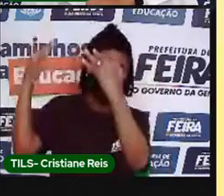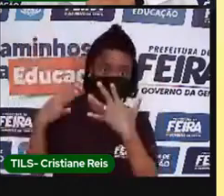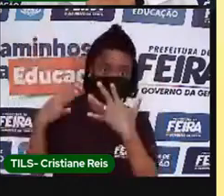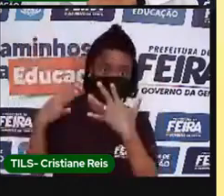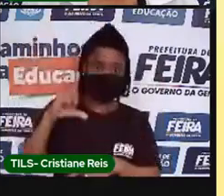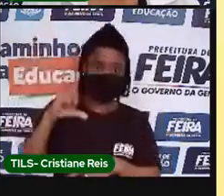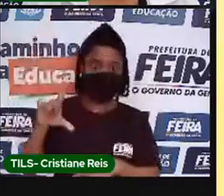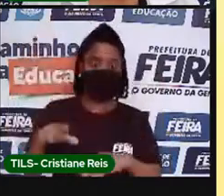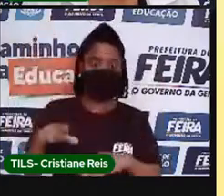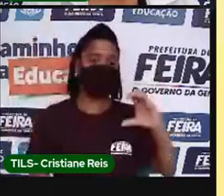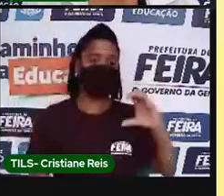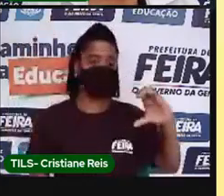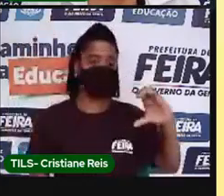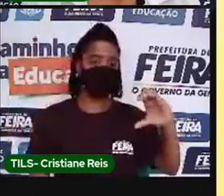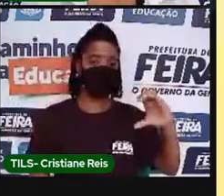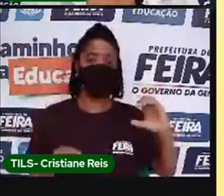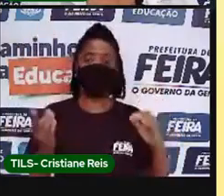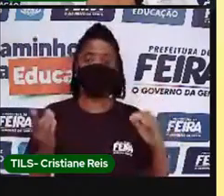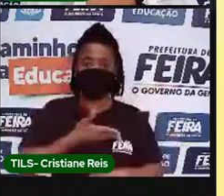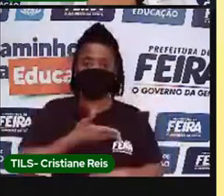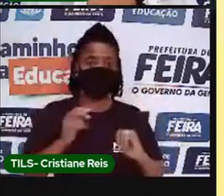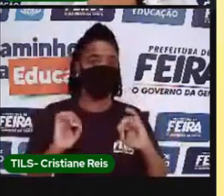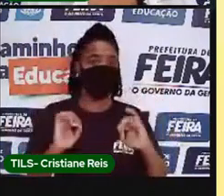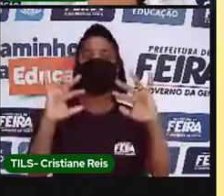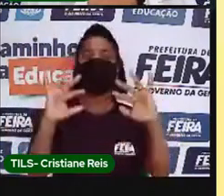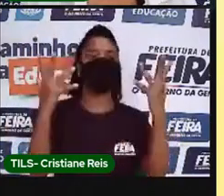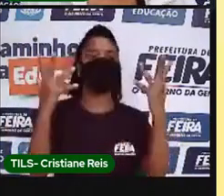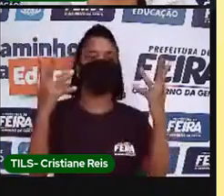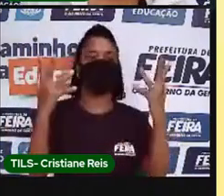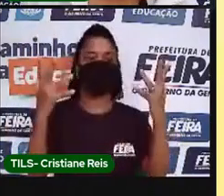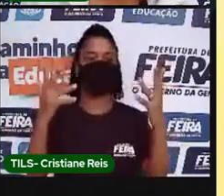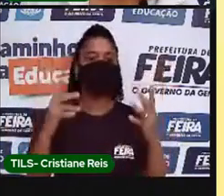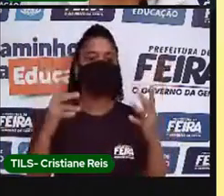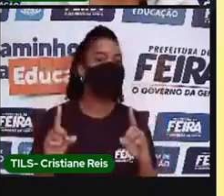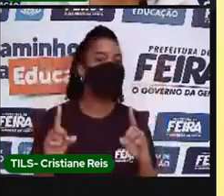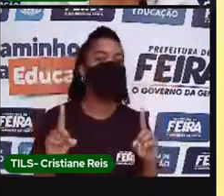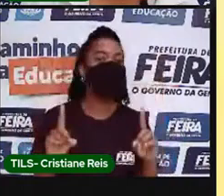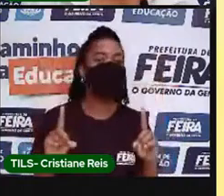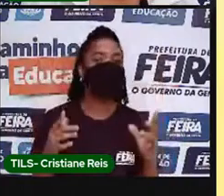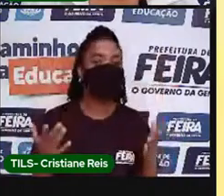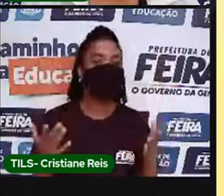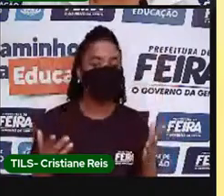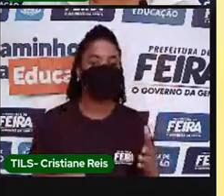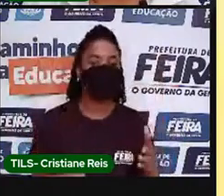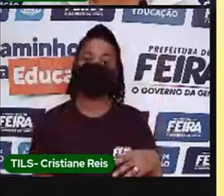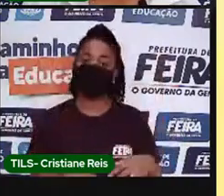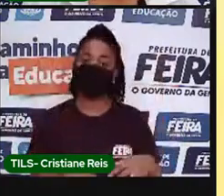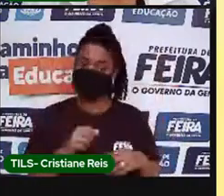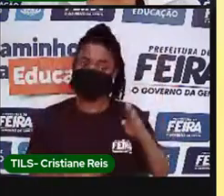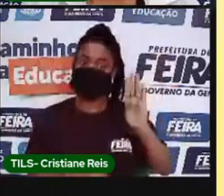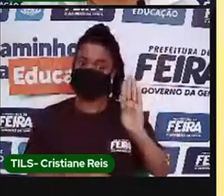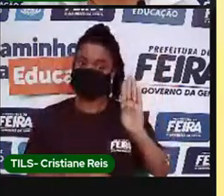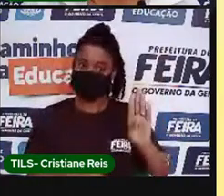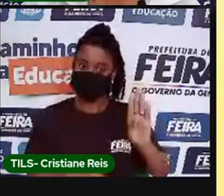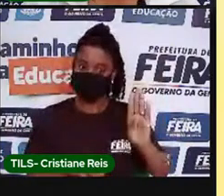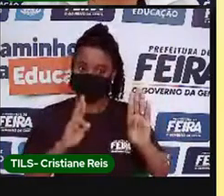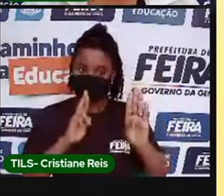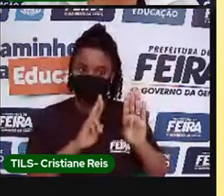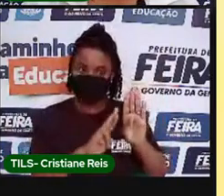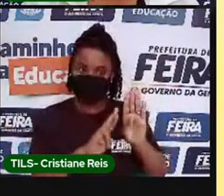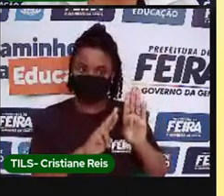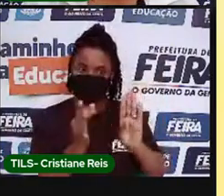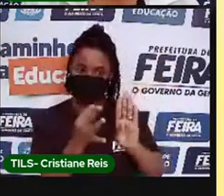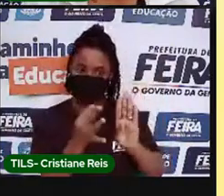Vamos lá? Se você respondeu a alternativa B, você acertou mais uma